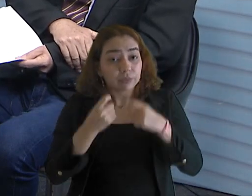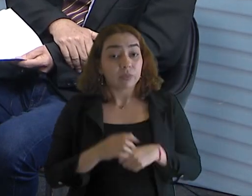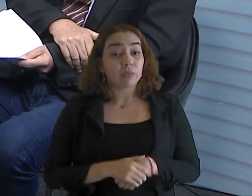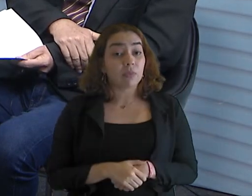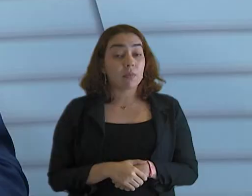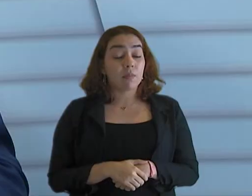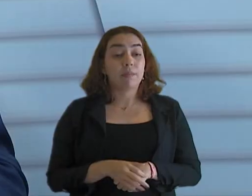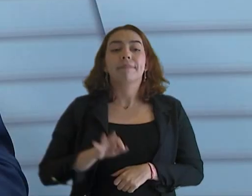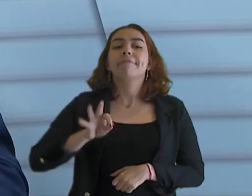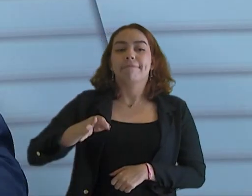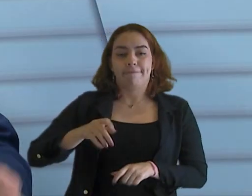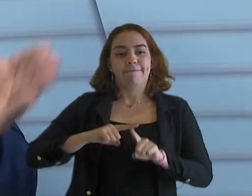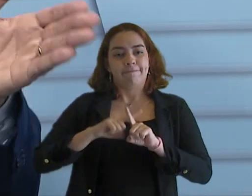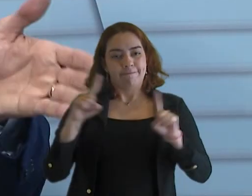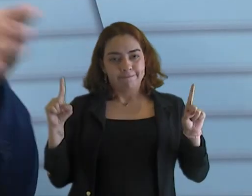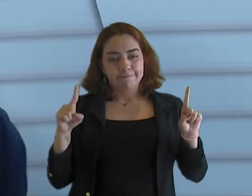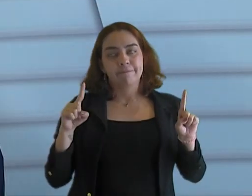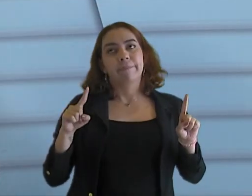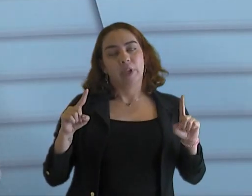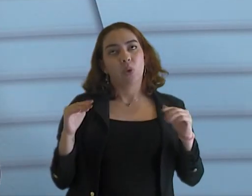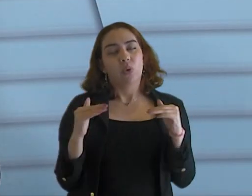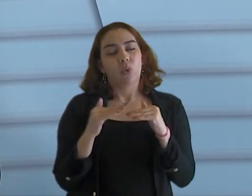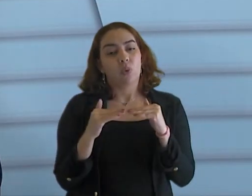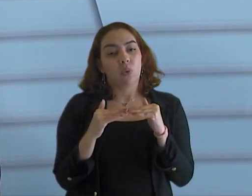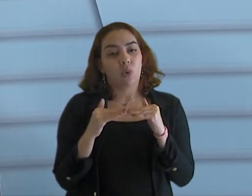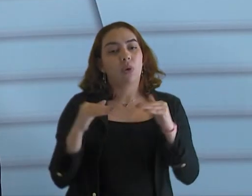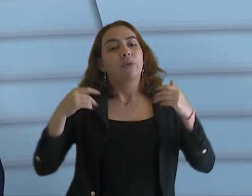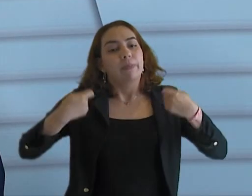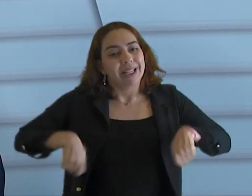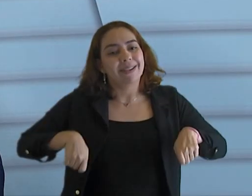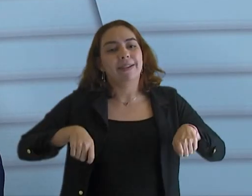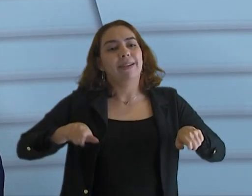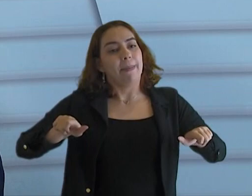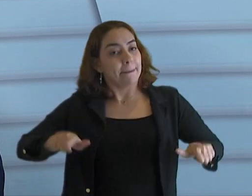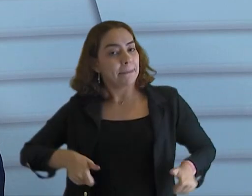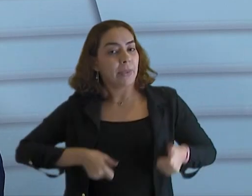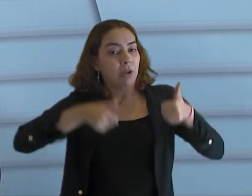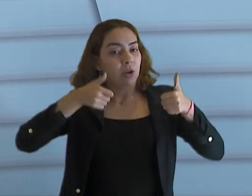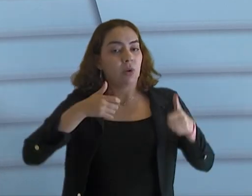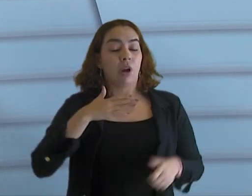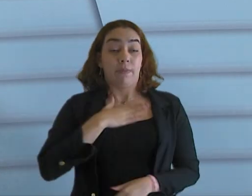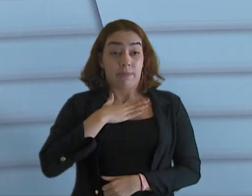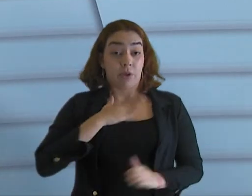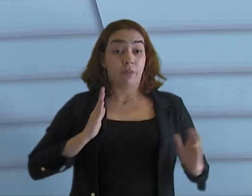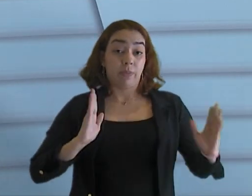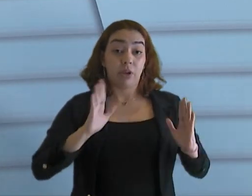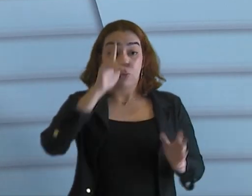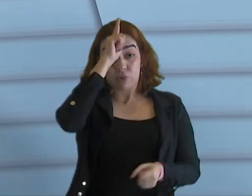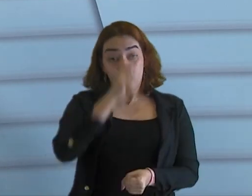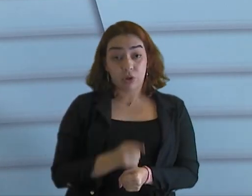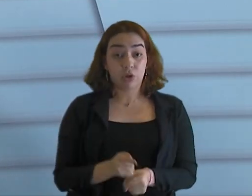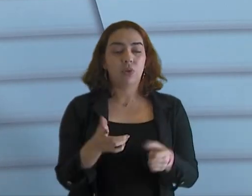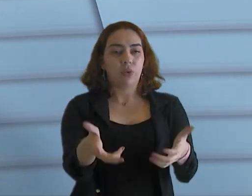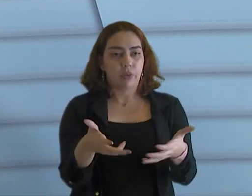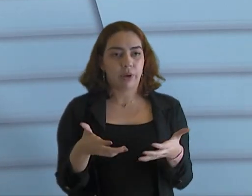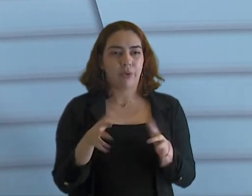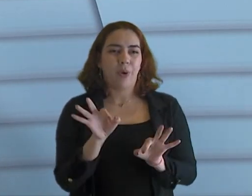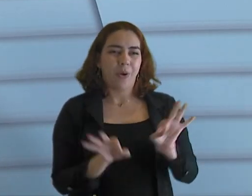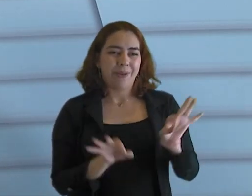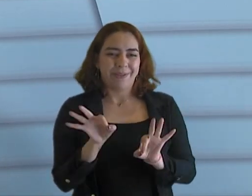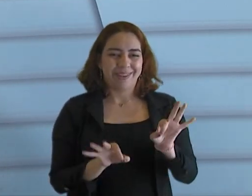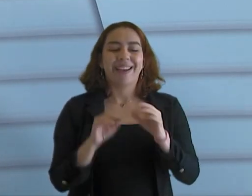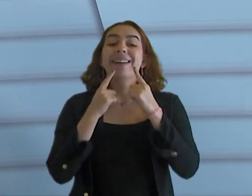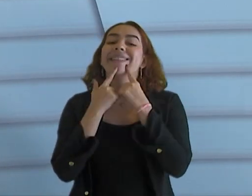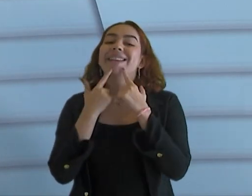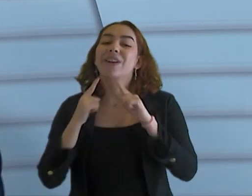e a gente tem que aprofundar. Esse é um... Até que você colocou no começo, é um dos pilares da minha gestão. A gente tem... É um linguajado, de termos de